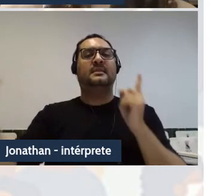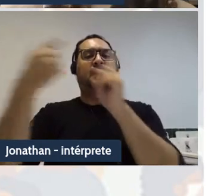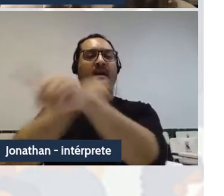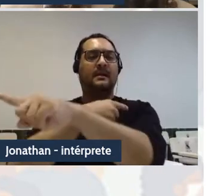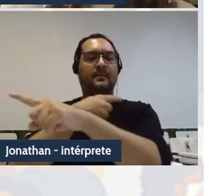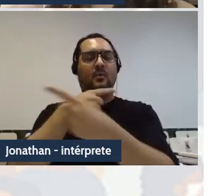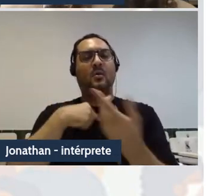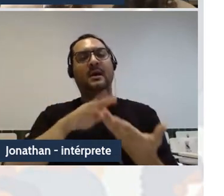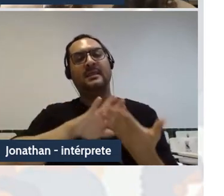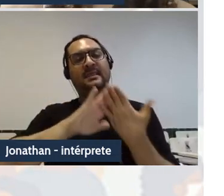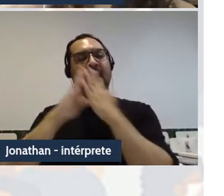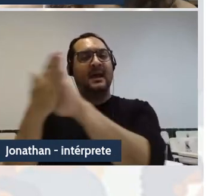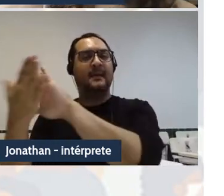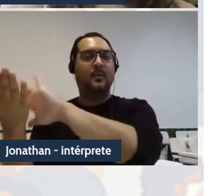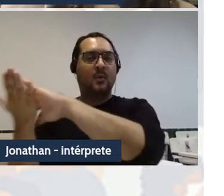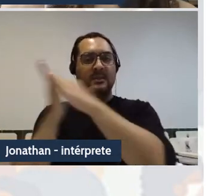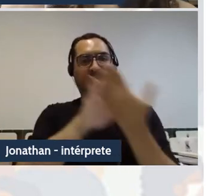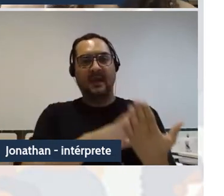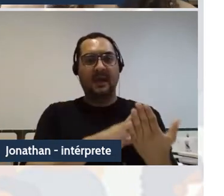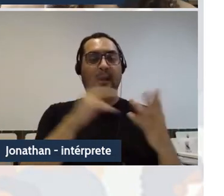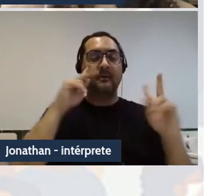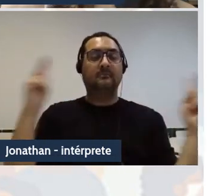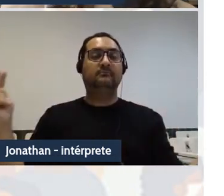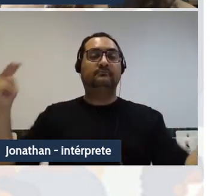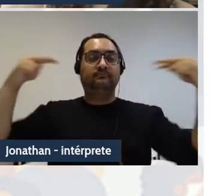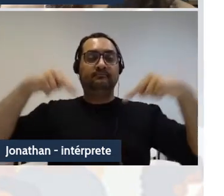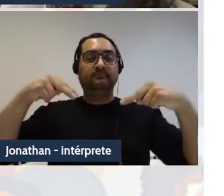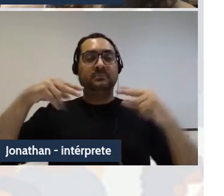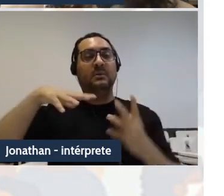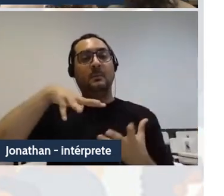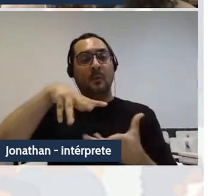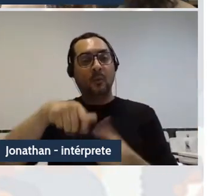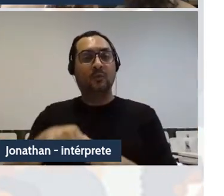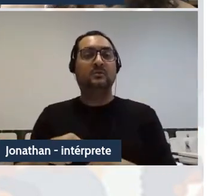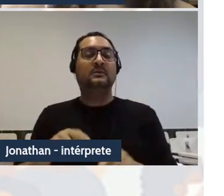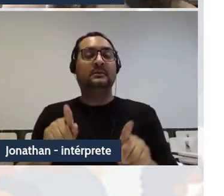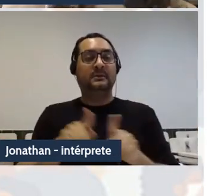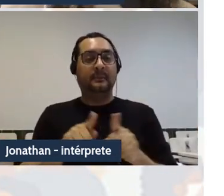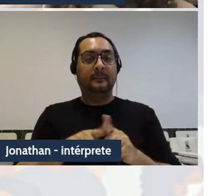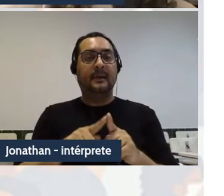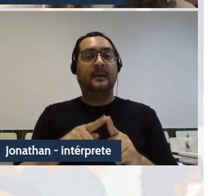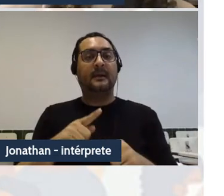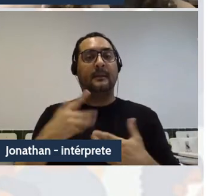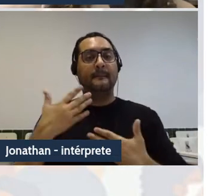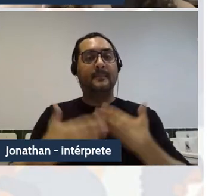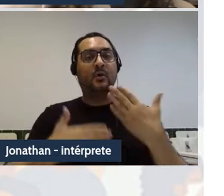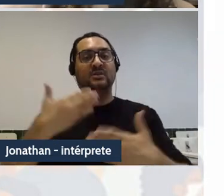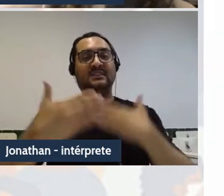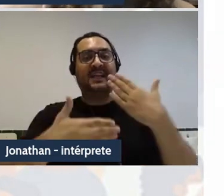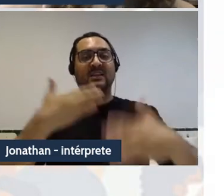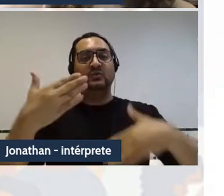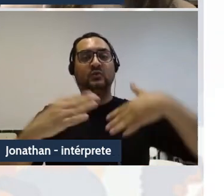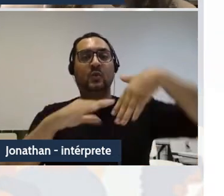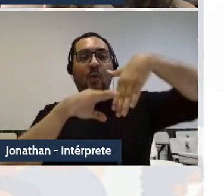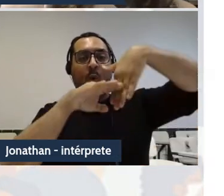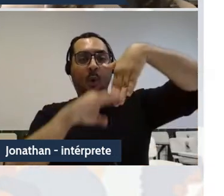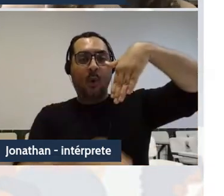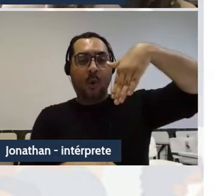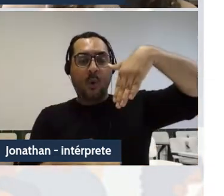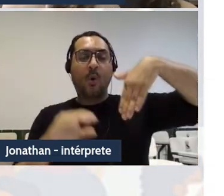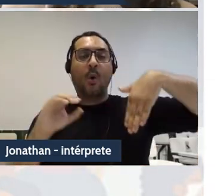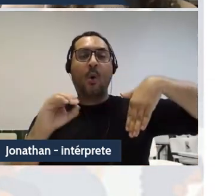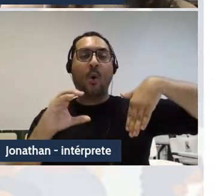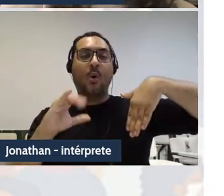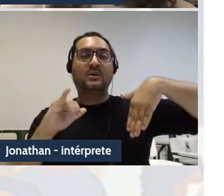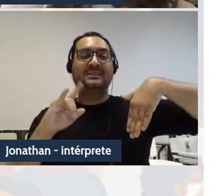e compreensão do mundo. O processo de ocidentalização do mundo tem posto igualmente falsas